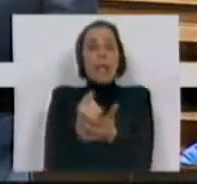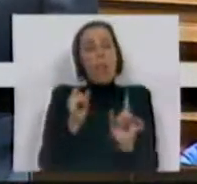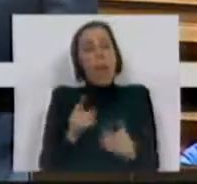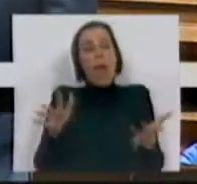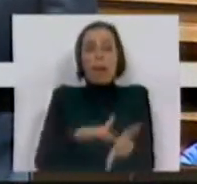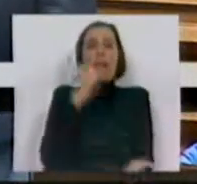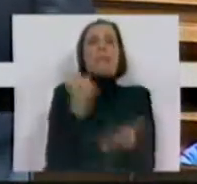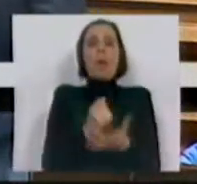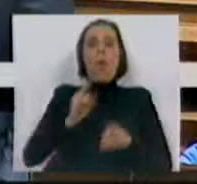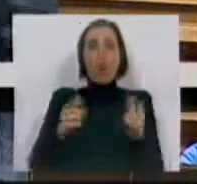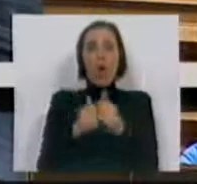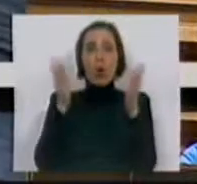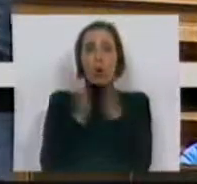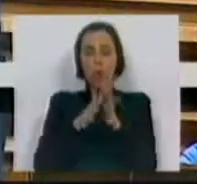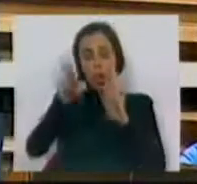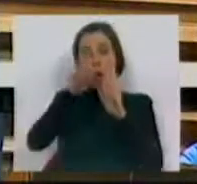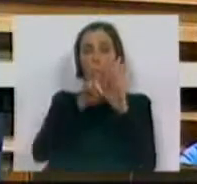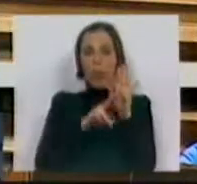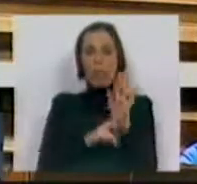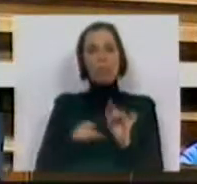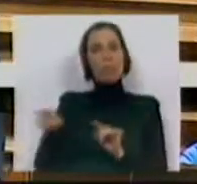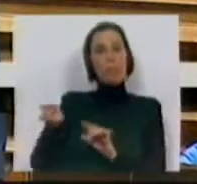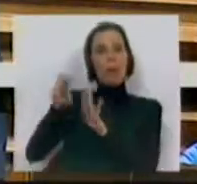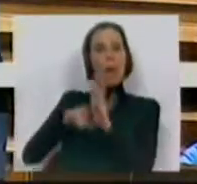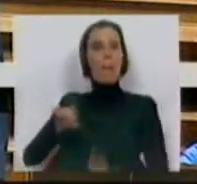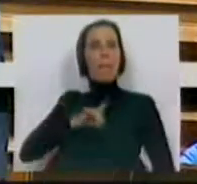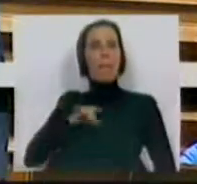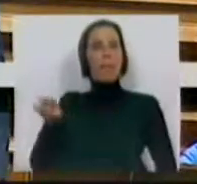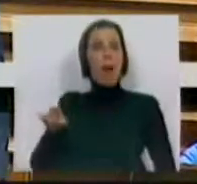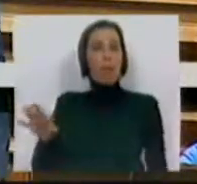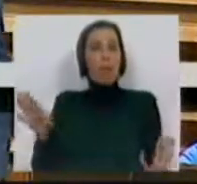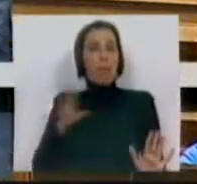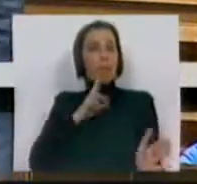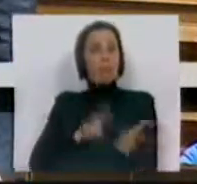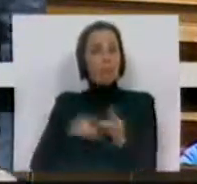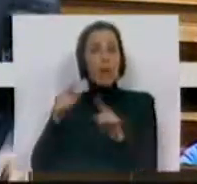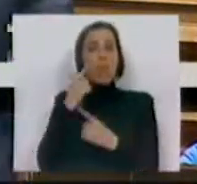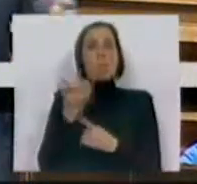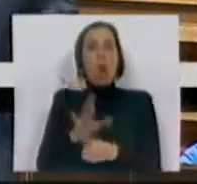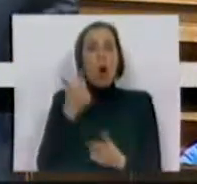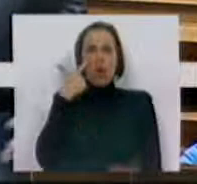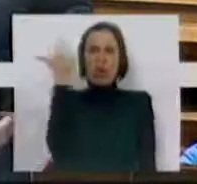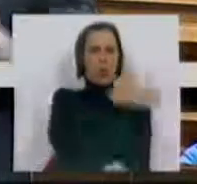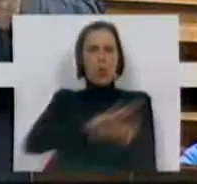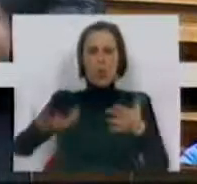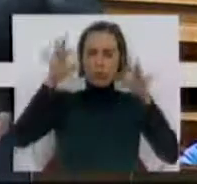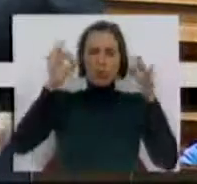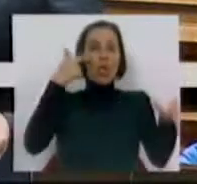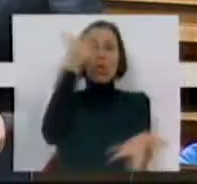ou quase sempre, toda a regulamentação para a regulamentação privada, quando isso só demonstra desconhecimento